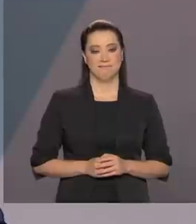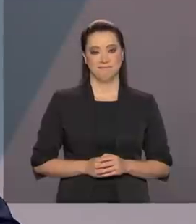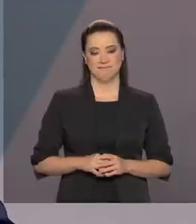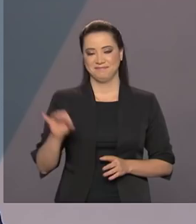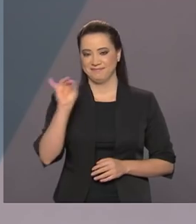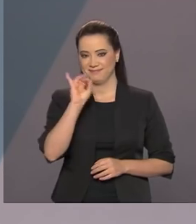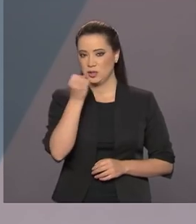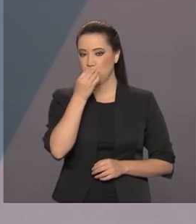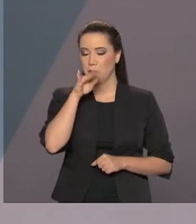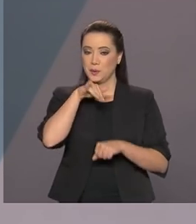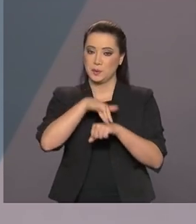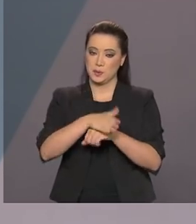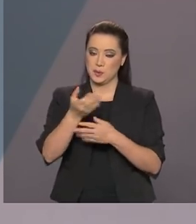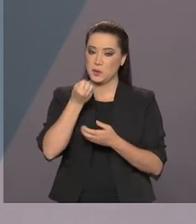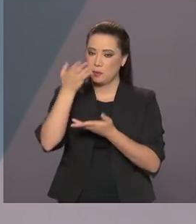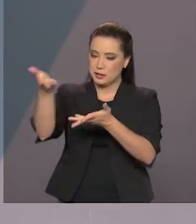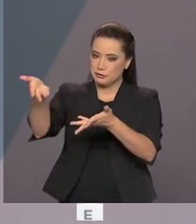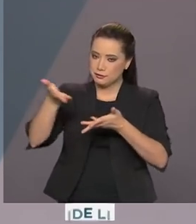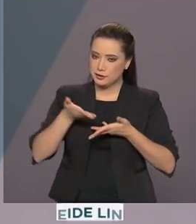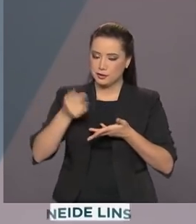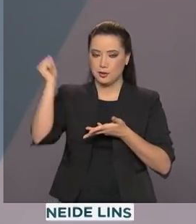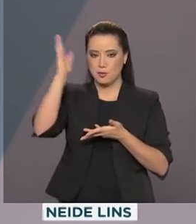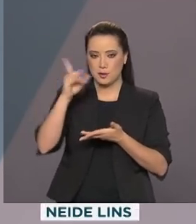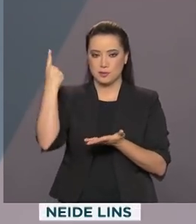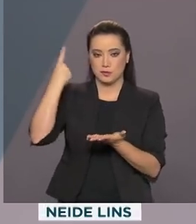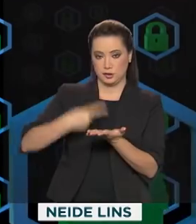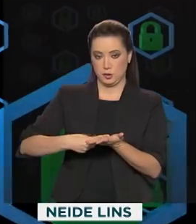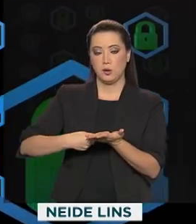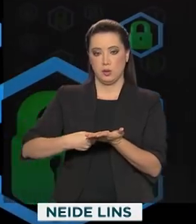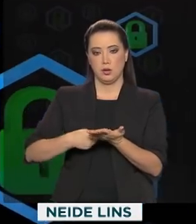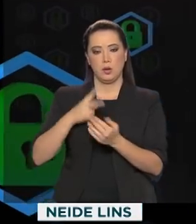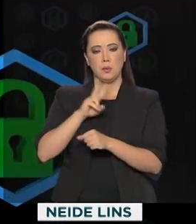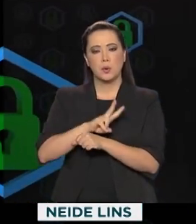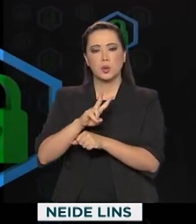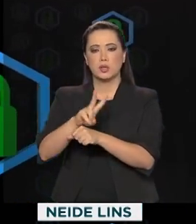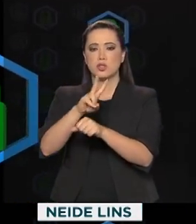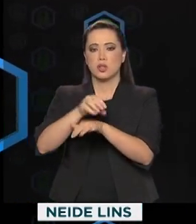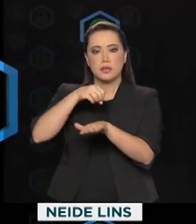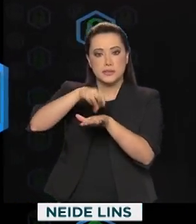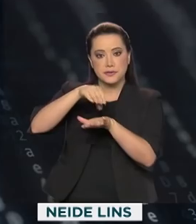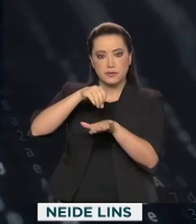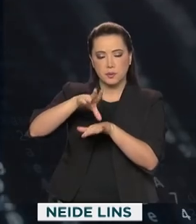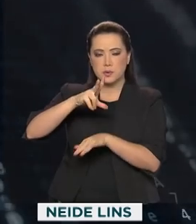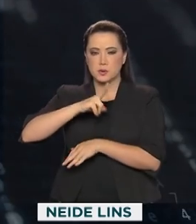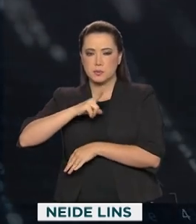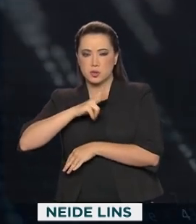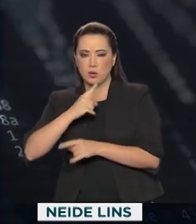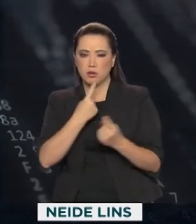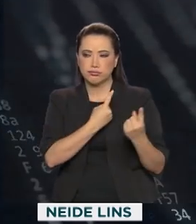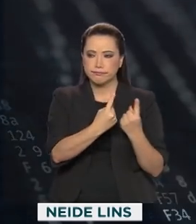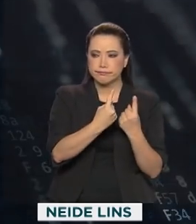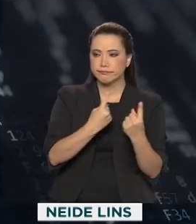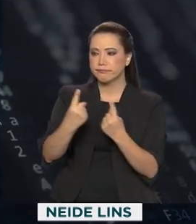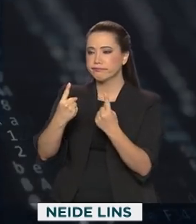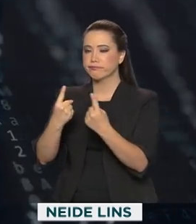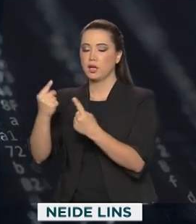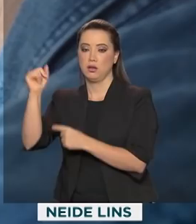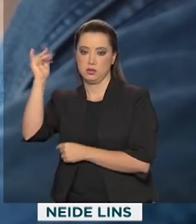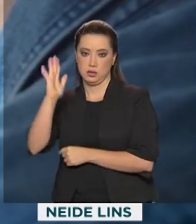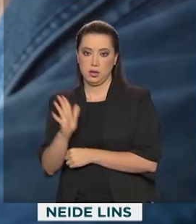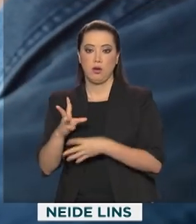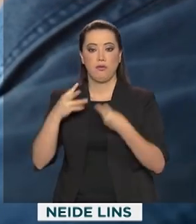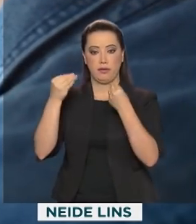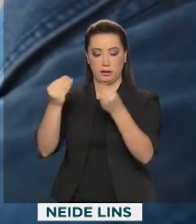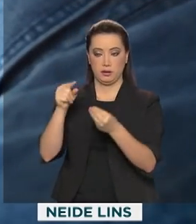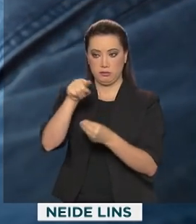Olá, boa noite e seja bem-vindo ao Brasil em Pauta. Proteger os dados dos brasileiros e das brasileiras, garantindo assim que eles